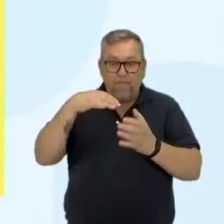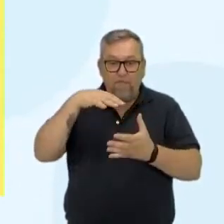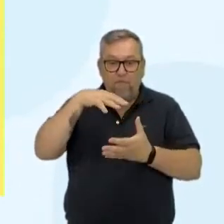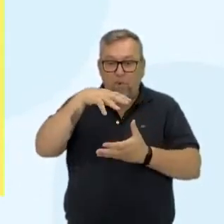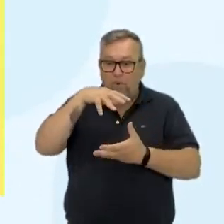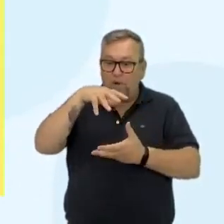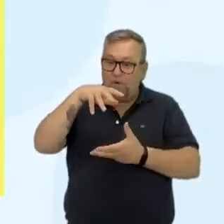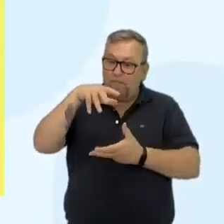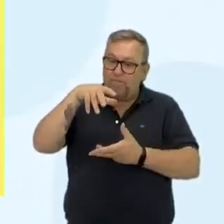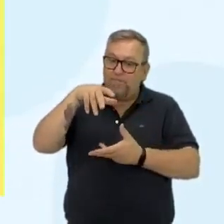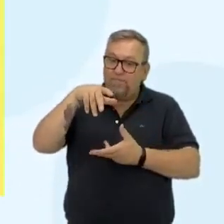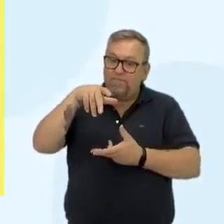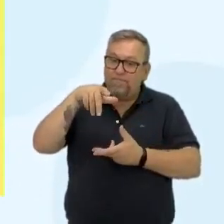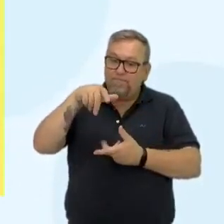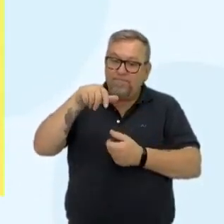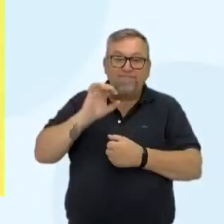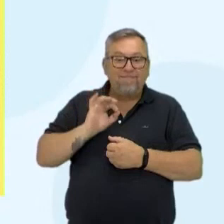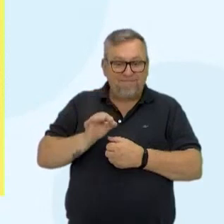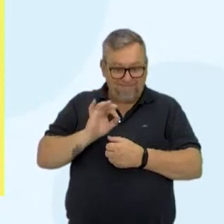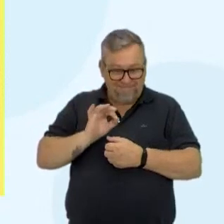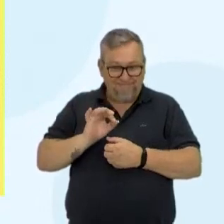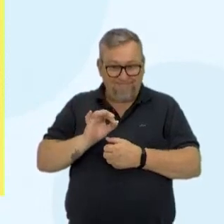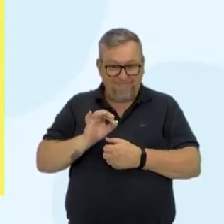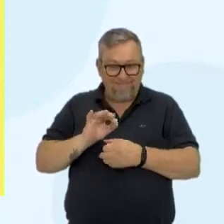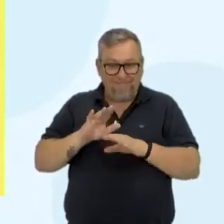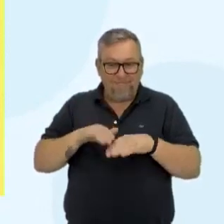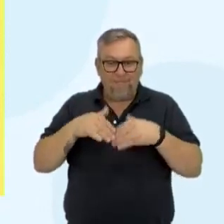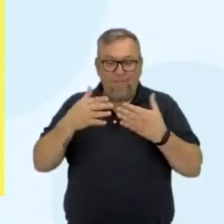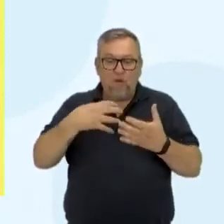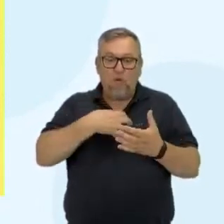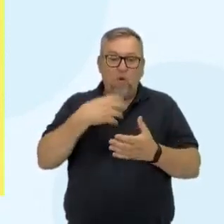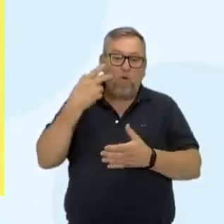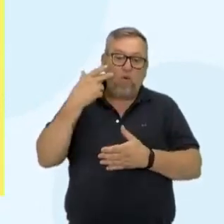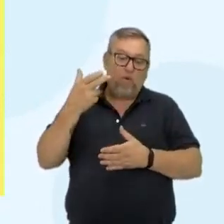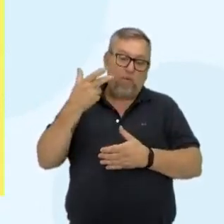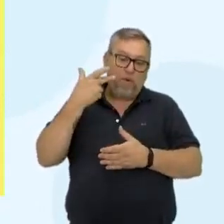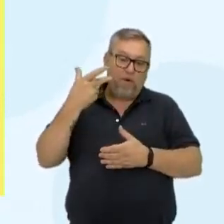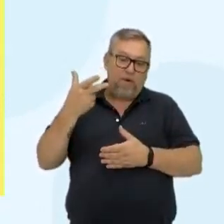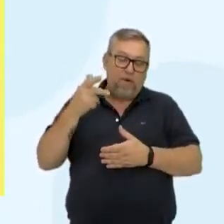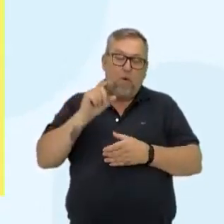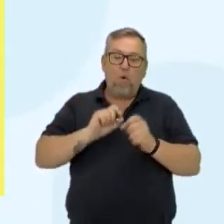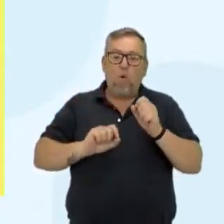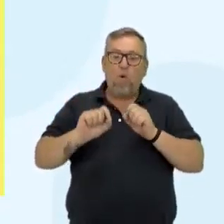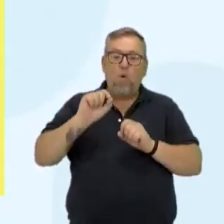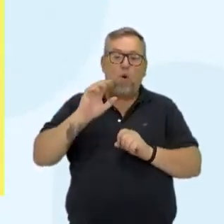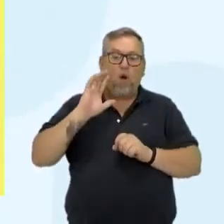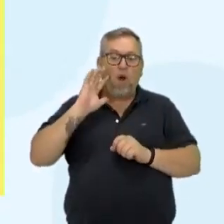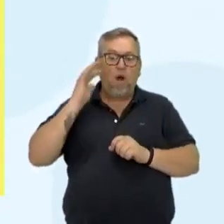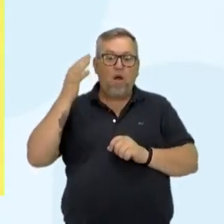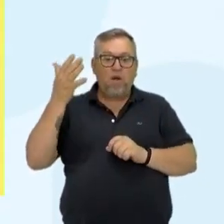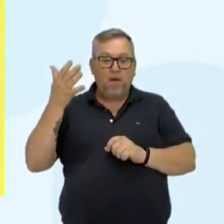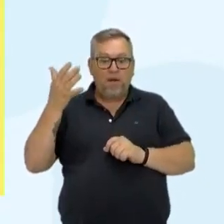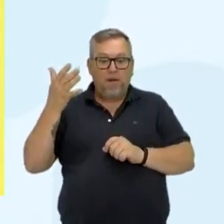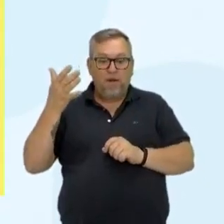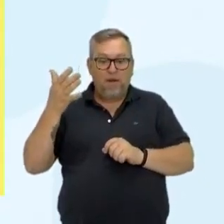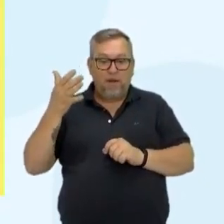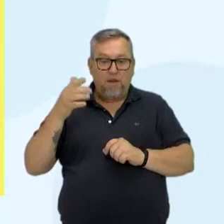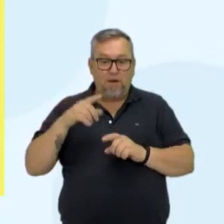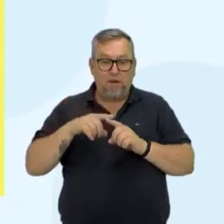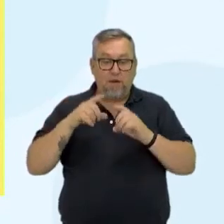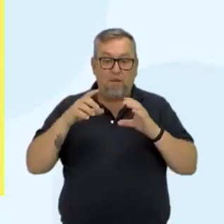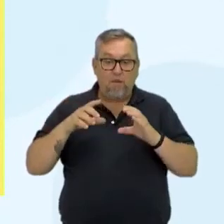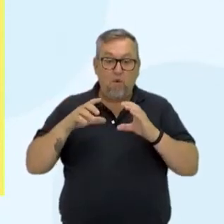diretamente para o nosso planeta. Em condições normais, o que que acontece? Uma boa